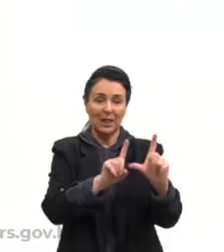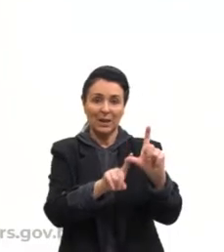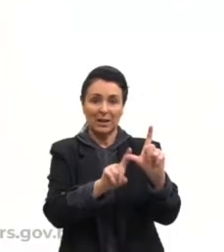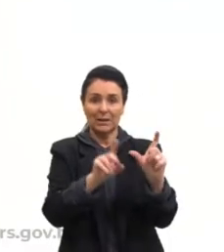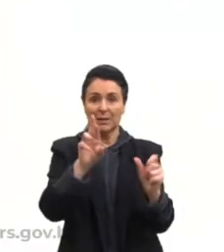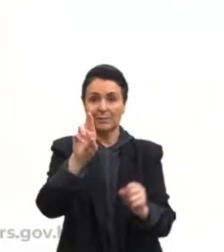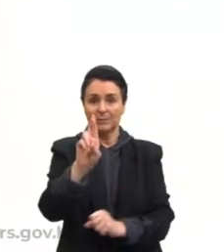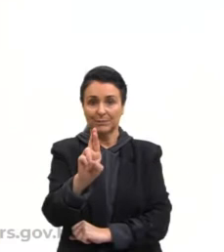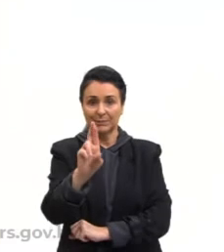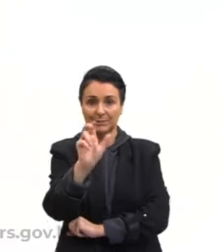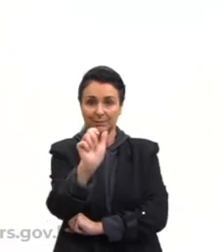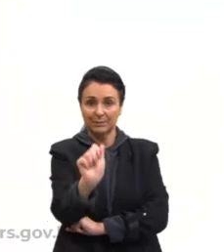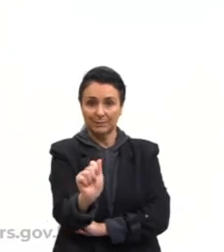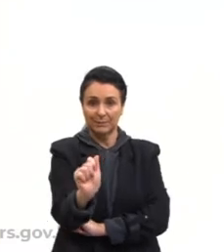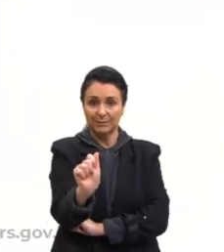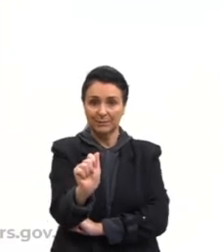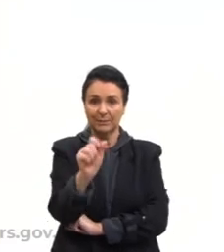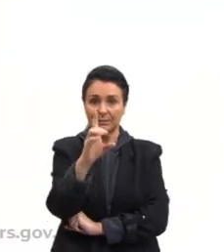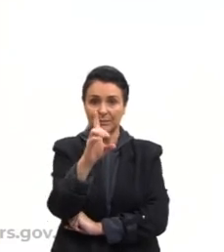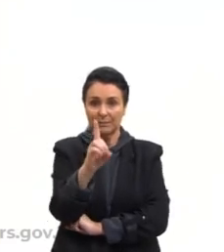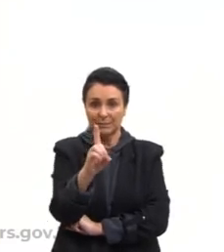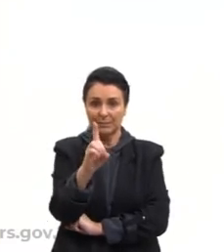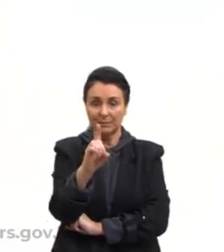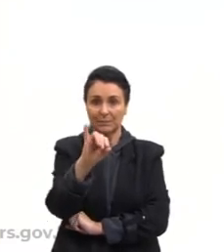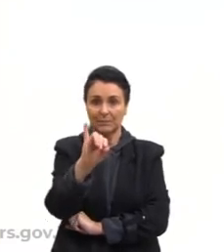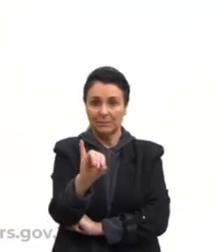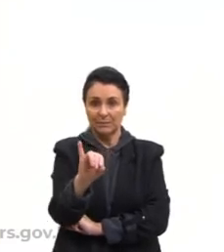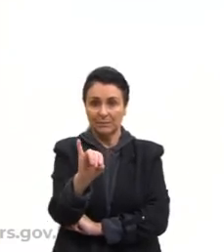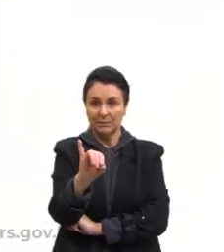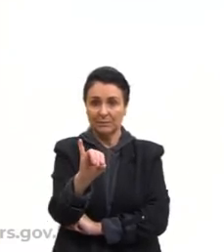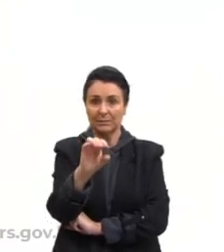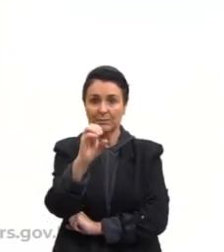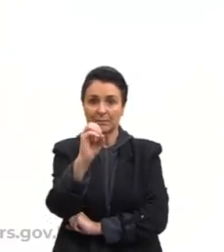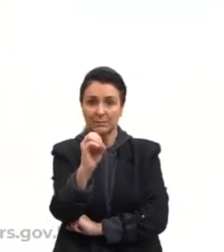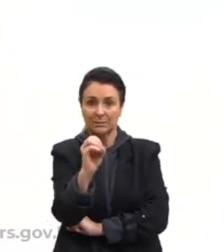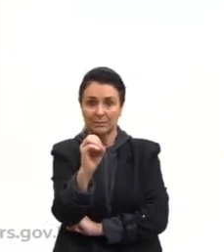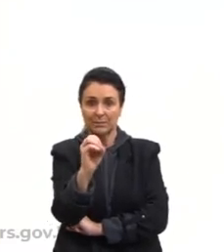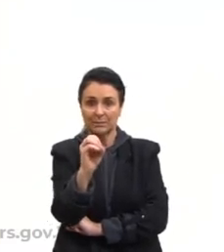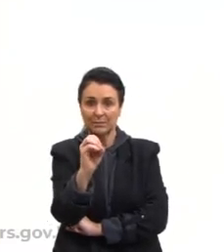R, A. D, I, O.